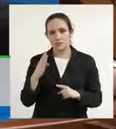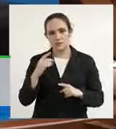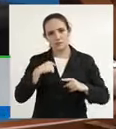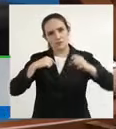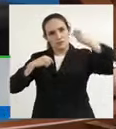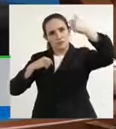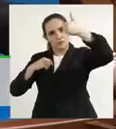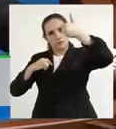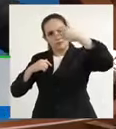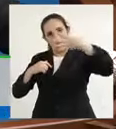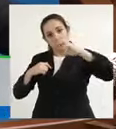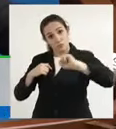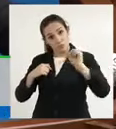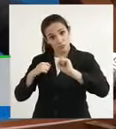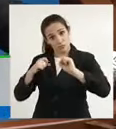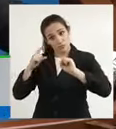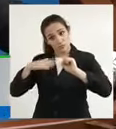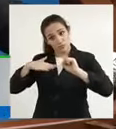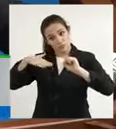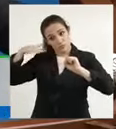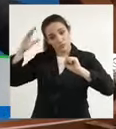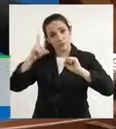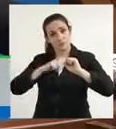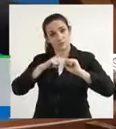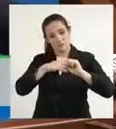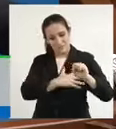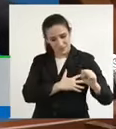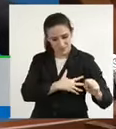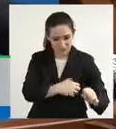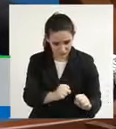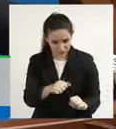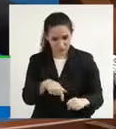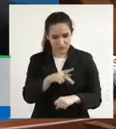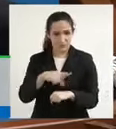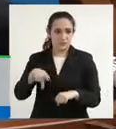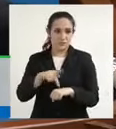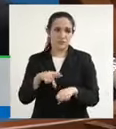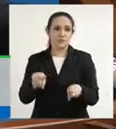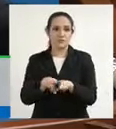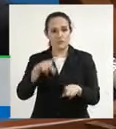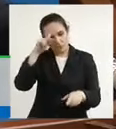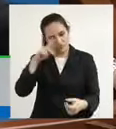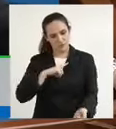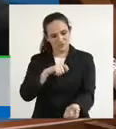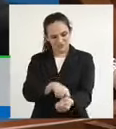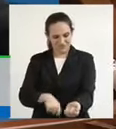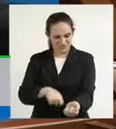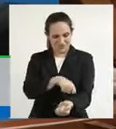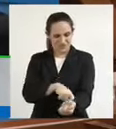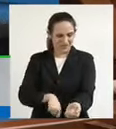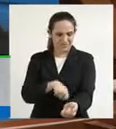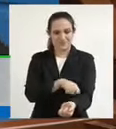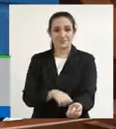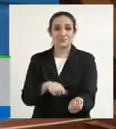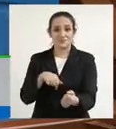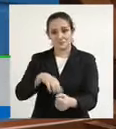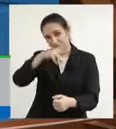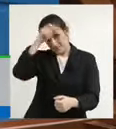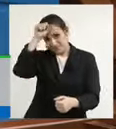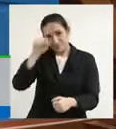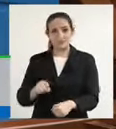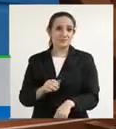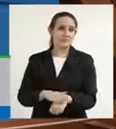maiores índices de suicídio e já de automutilação Mato Grosso do Sul é um dos maiores